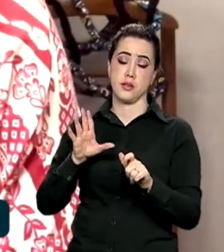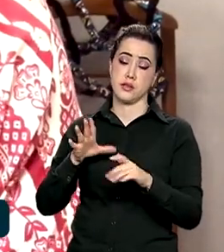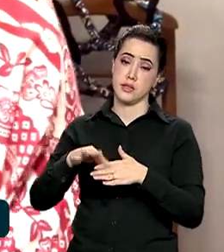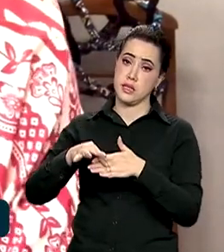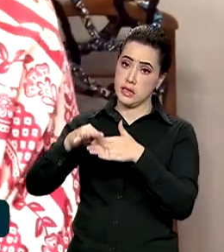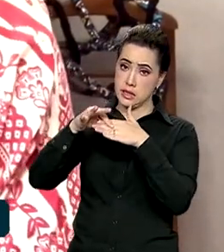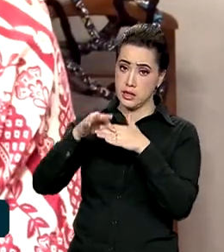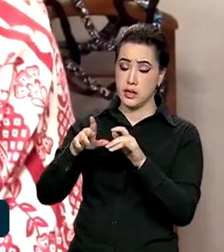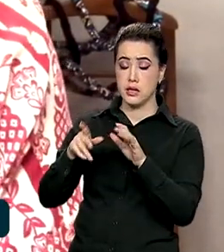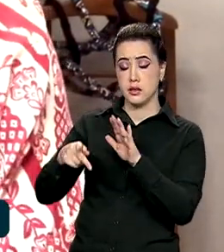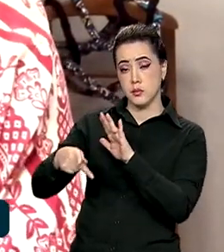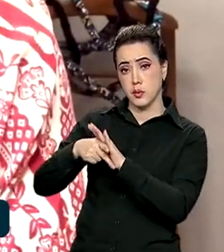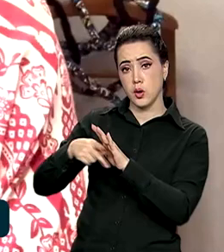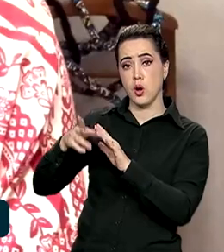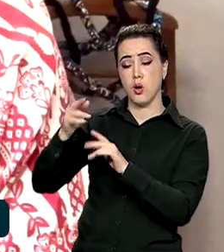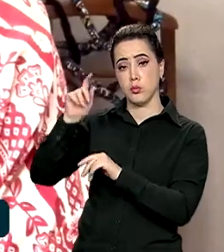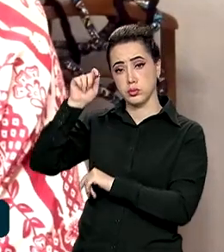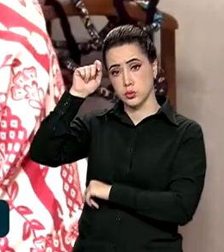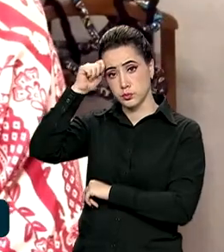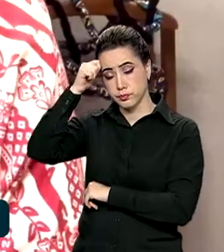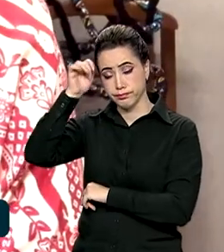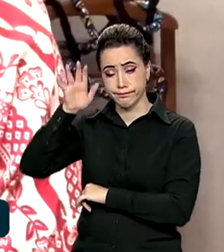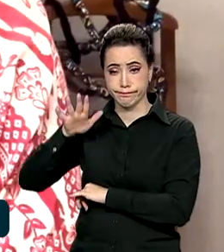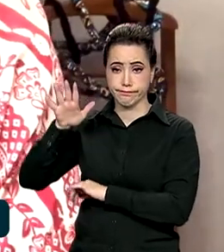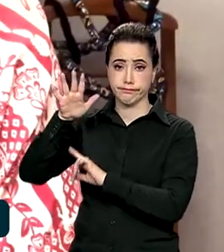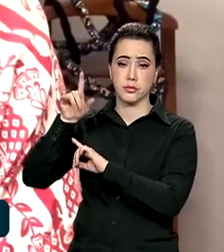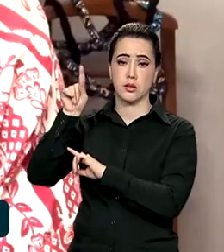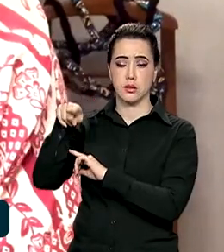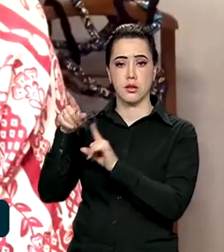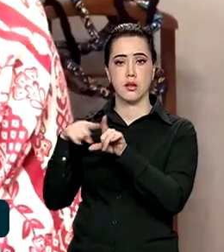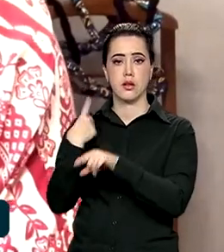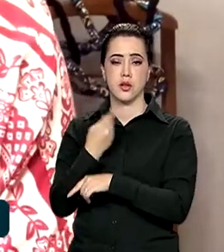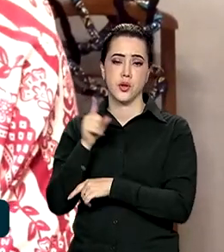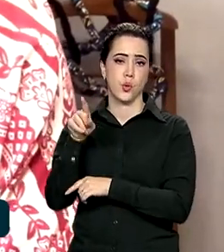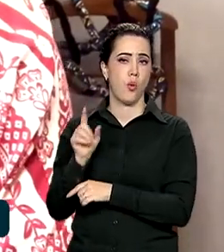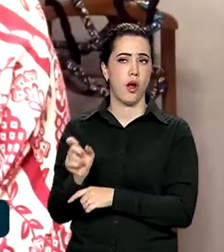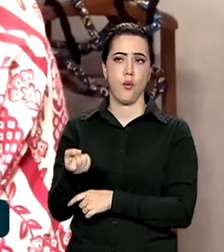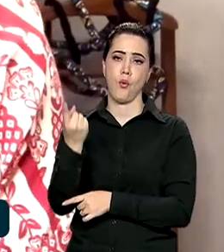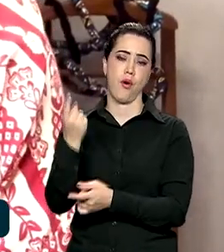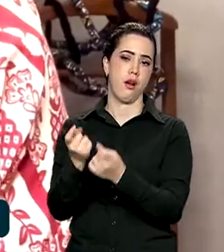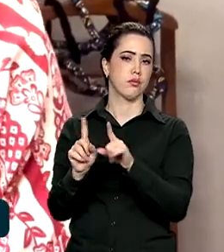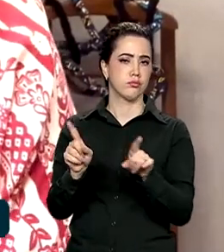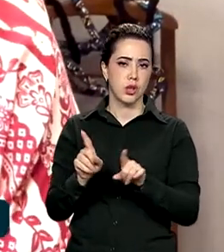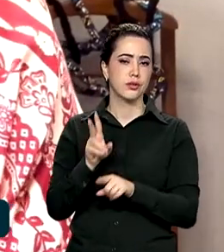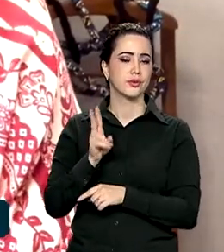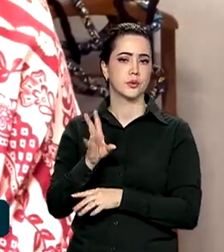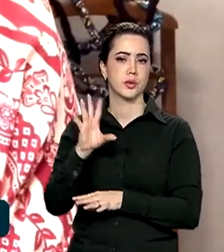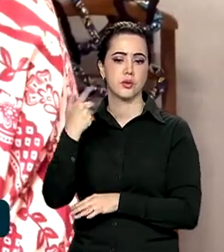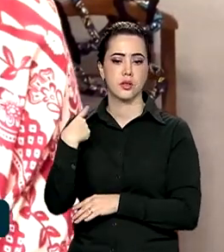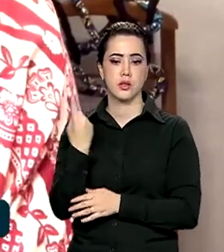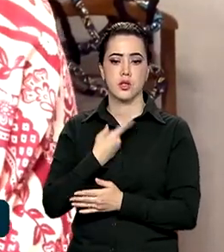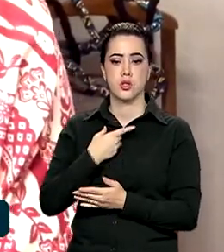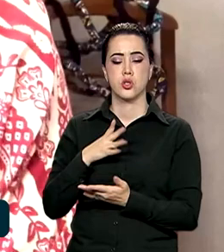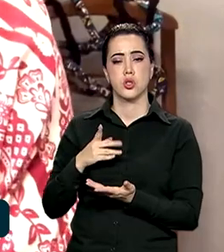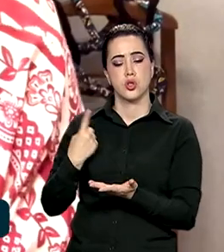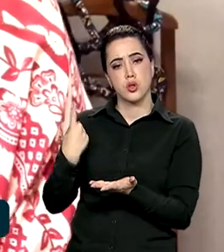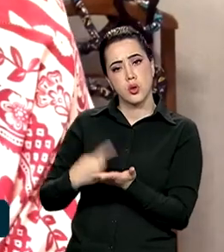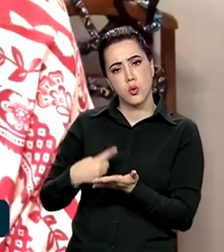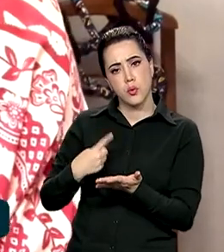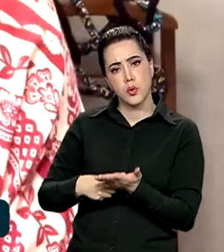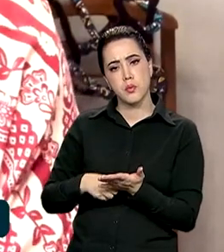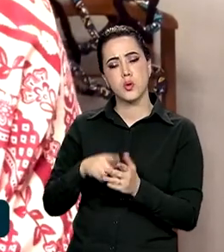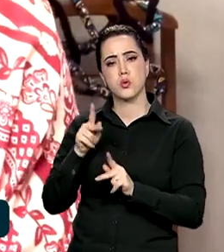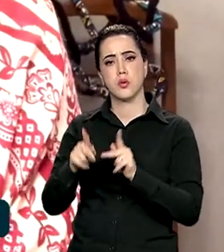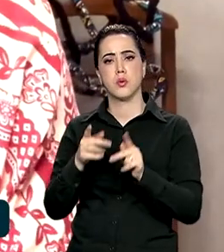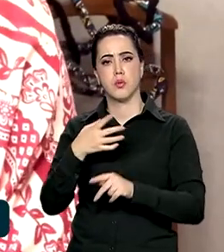É por esses motivos que no Ministério da Igualdade Racial a gente tem um profundo compromisso com todo o povo de Axé, desde o